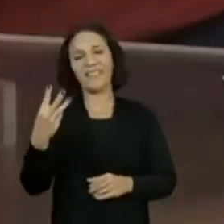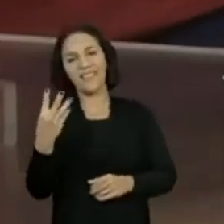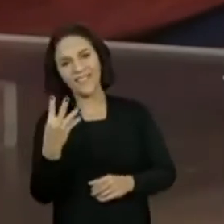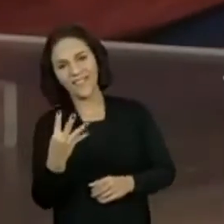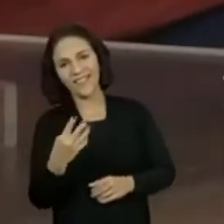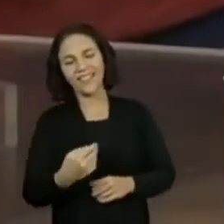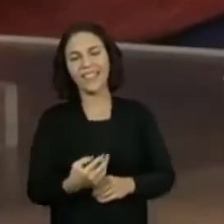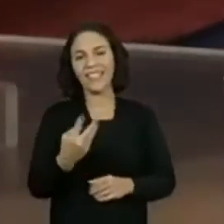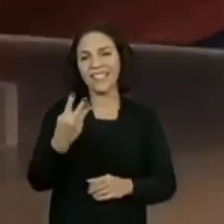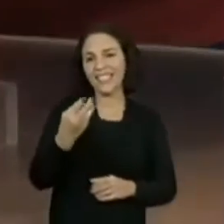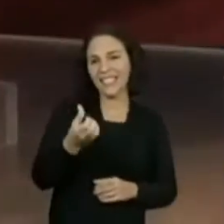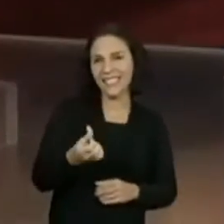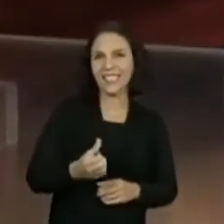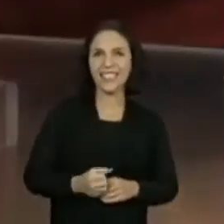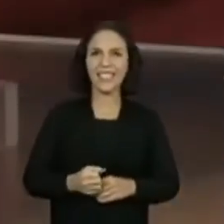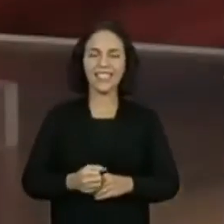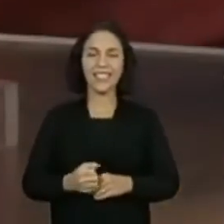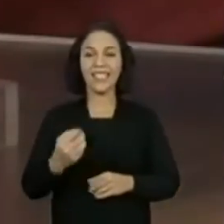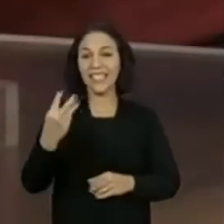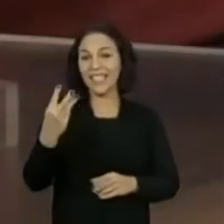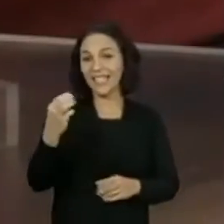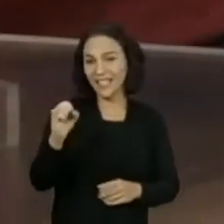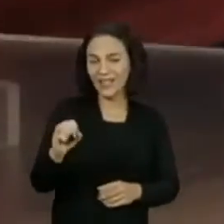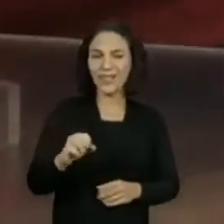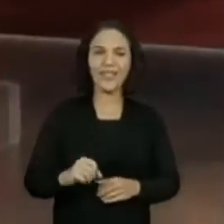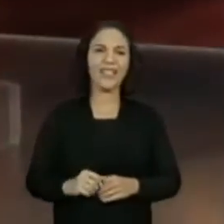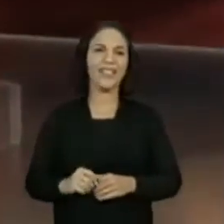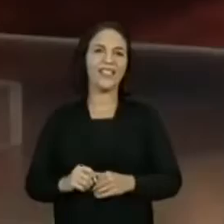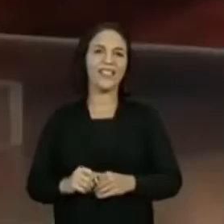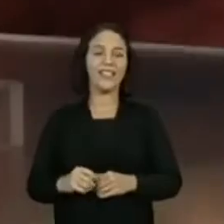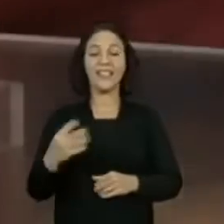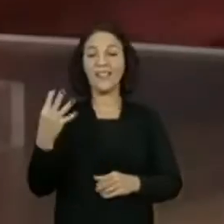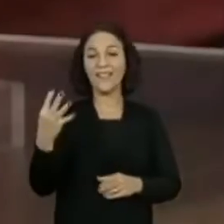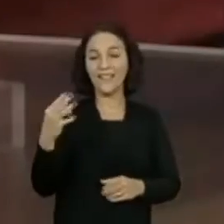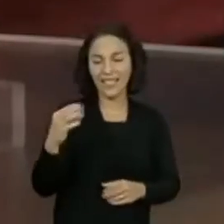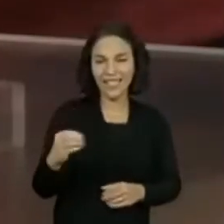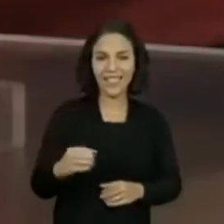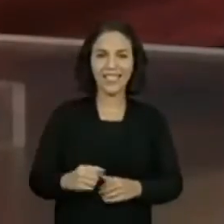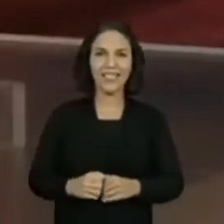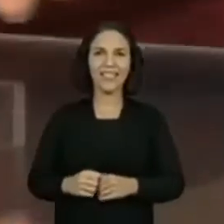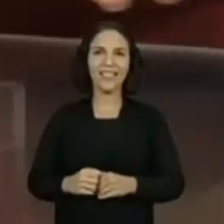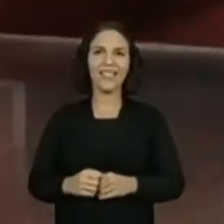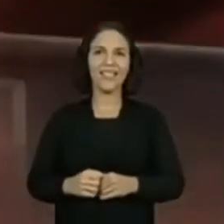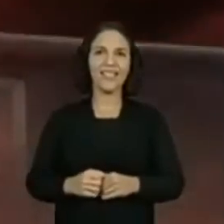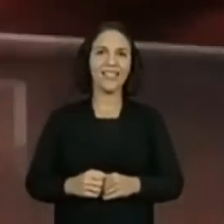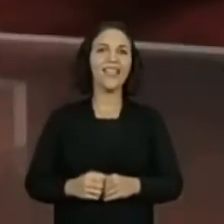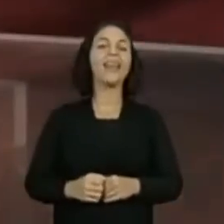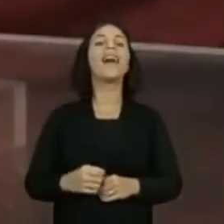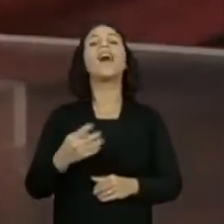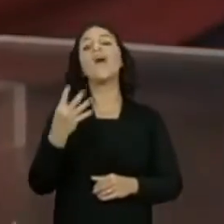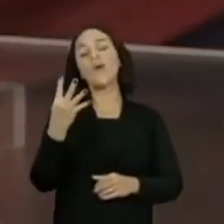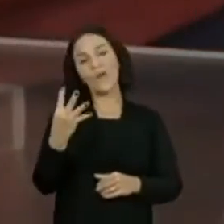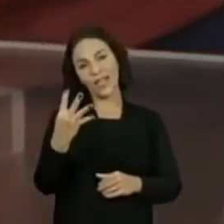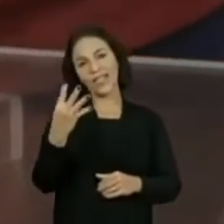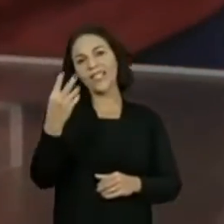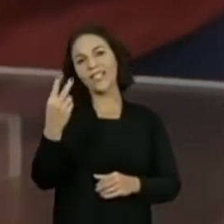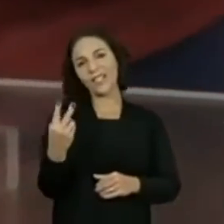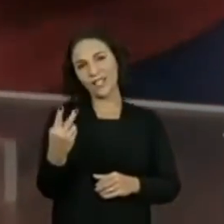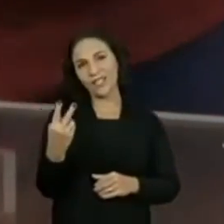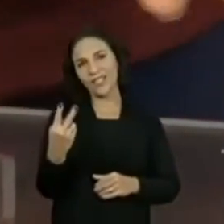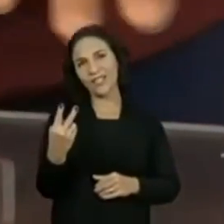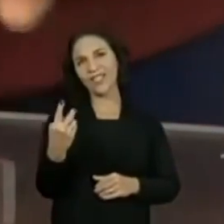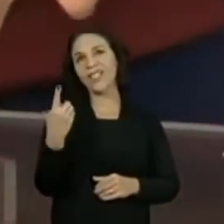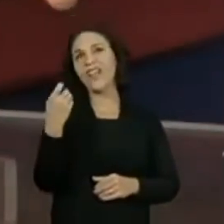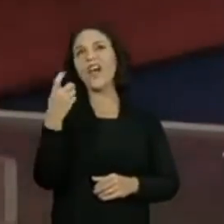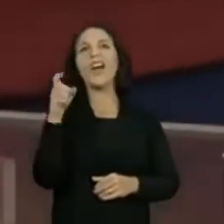36, 38, 42. Muito bem, porque aqui só veio um